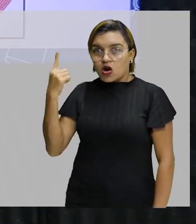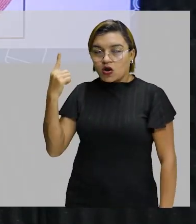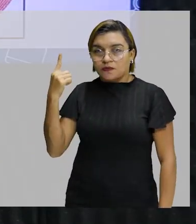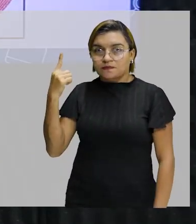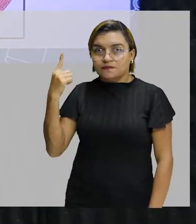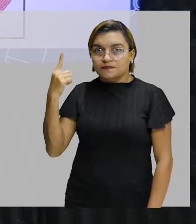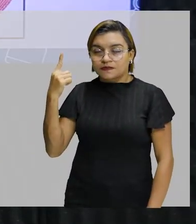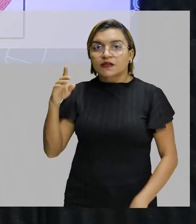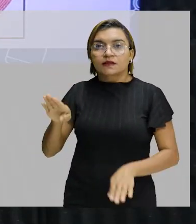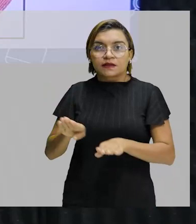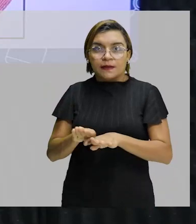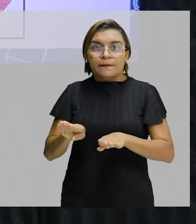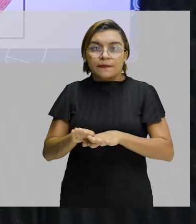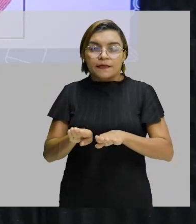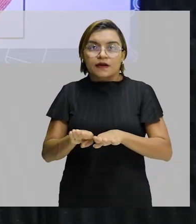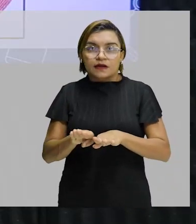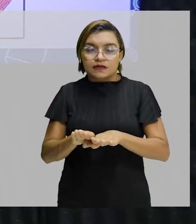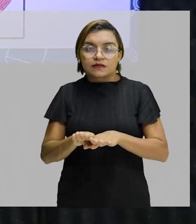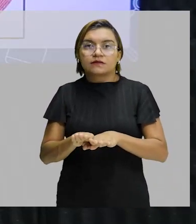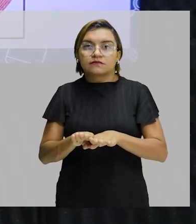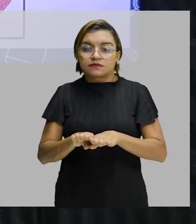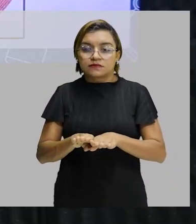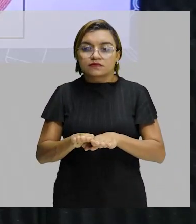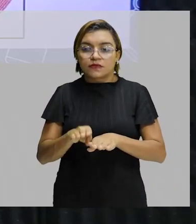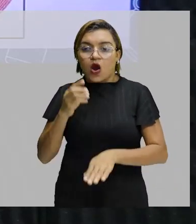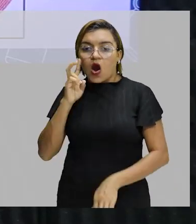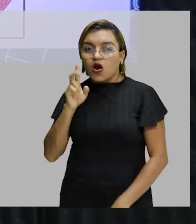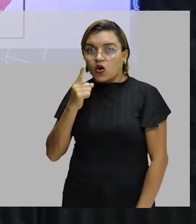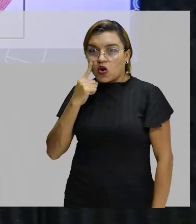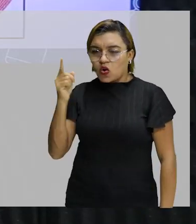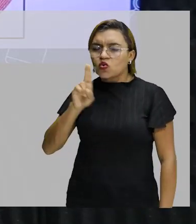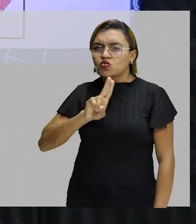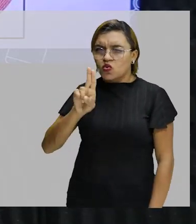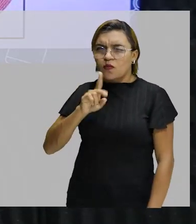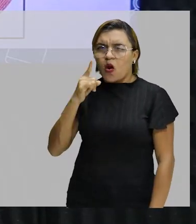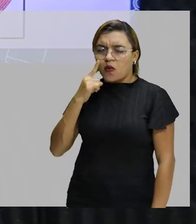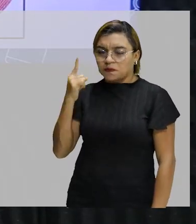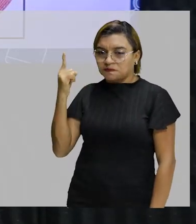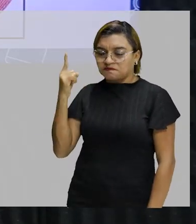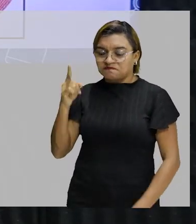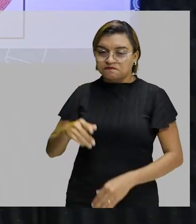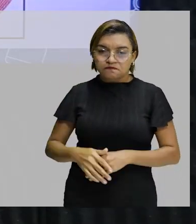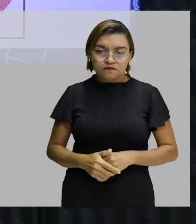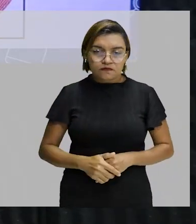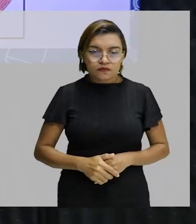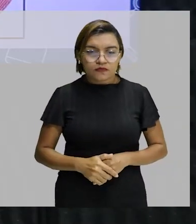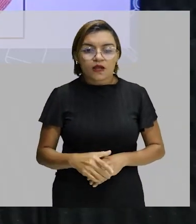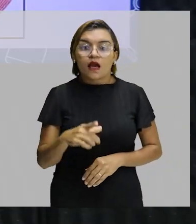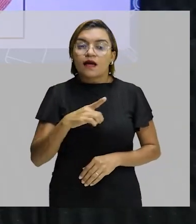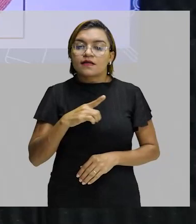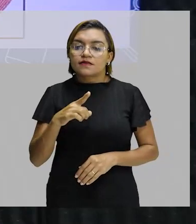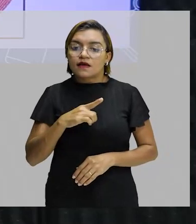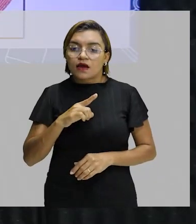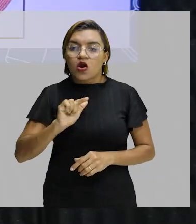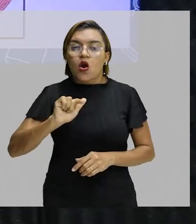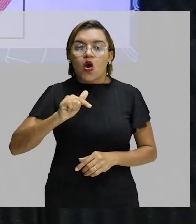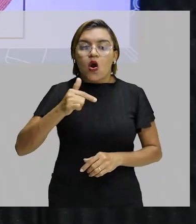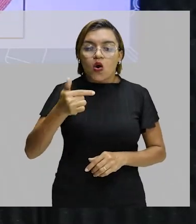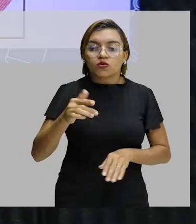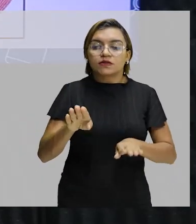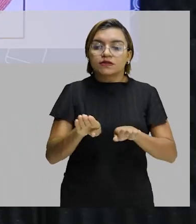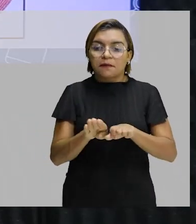horizontal. Um salto que vence aquele que saltaram mais distante. Temos aqui, mais uma vez em amarelo,